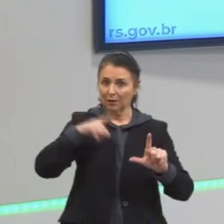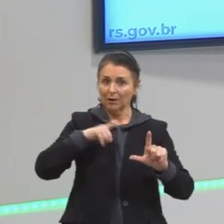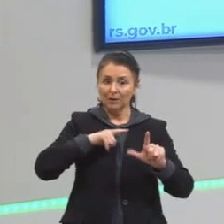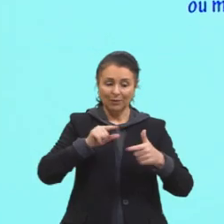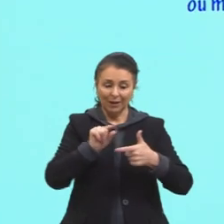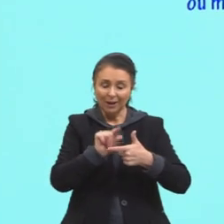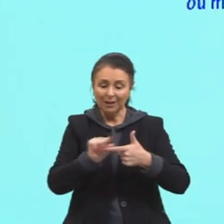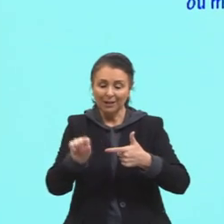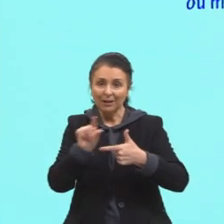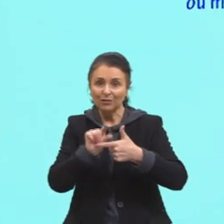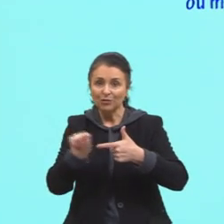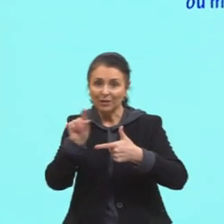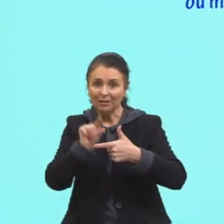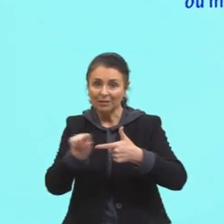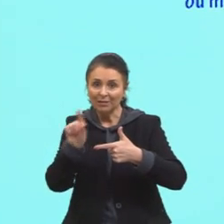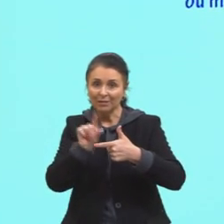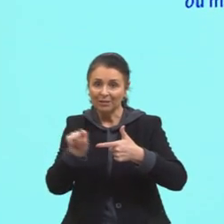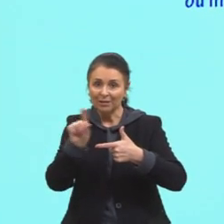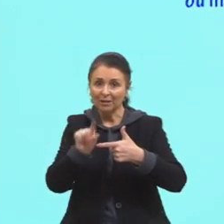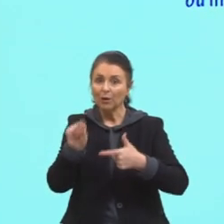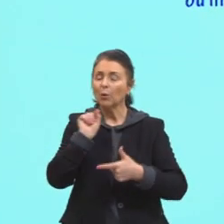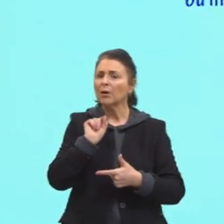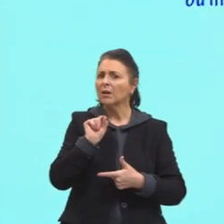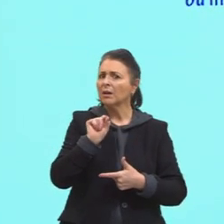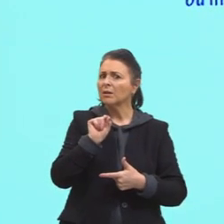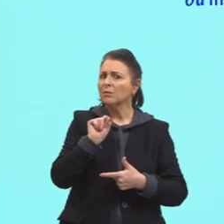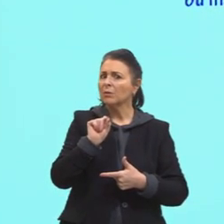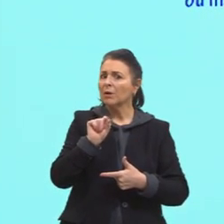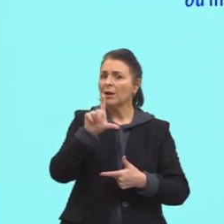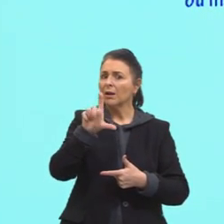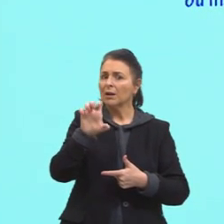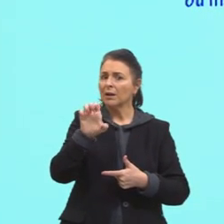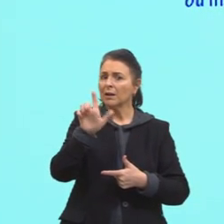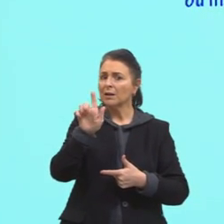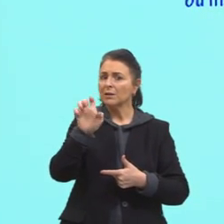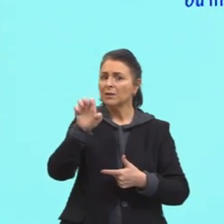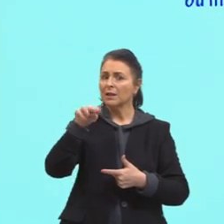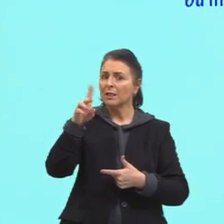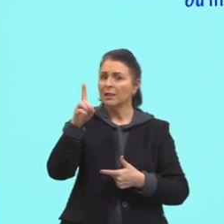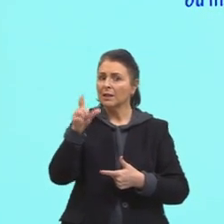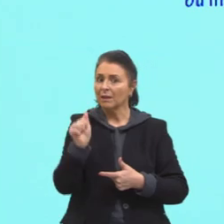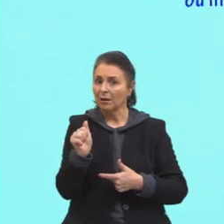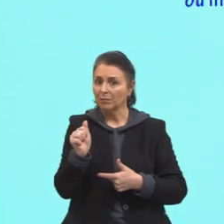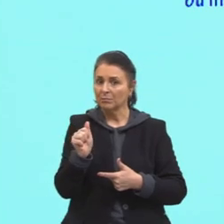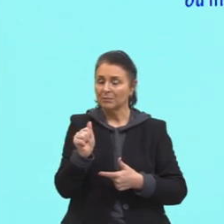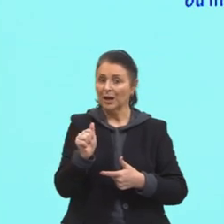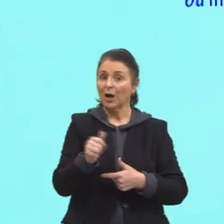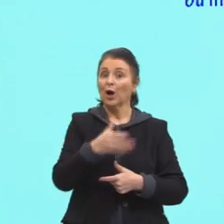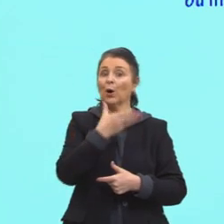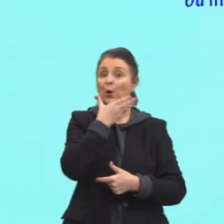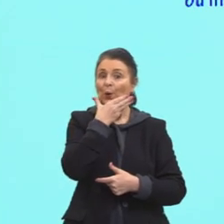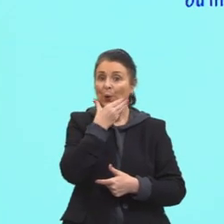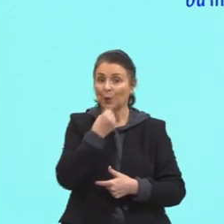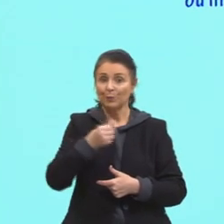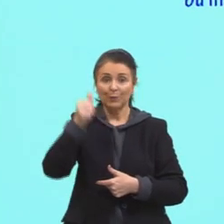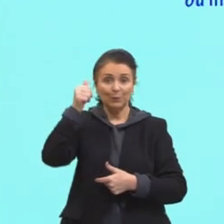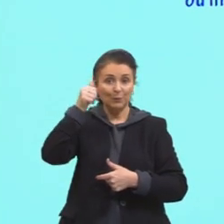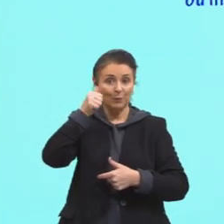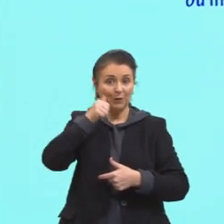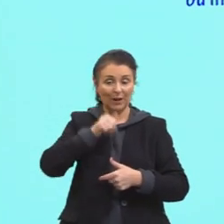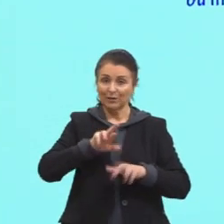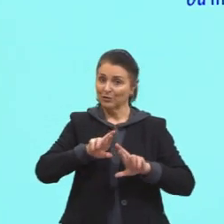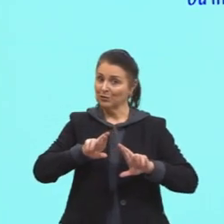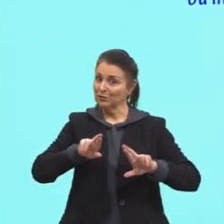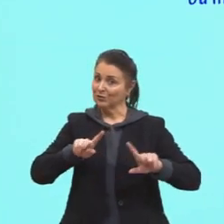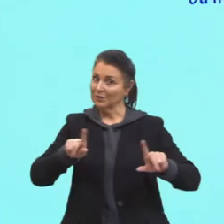logo abaixo. O que seria a legenda? Nós temos, então, o valor para mulheres e homens. Então, aqui, as nossas